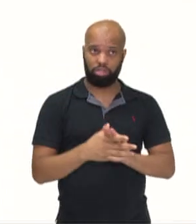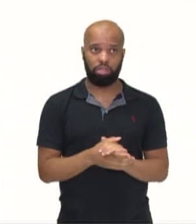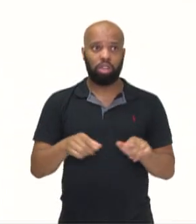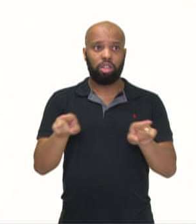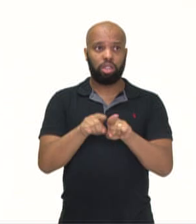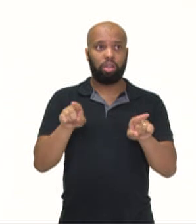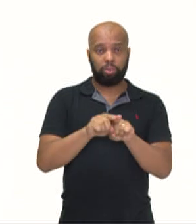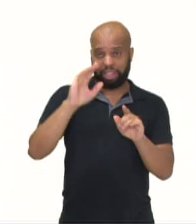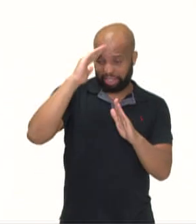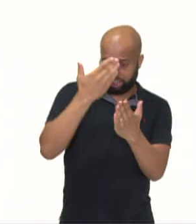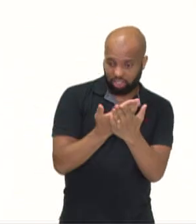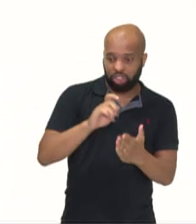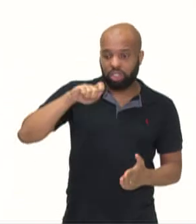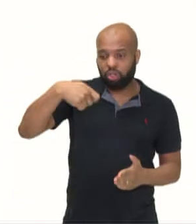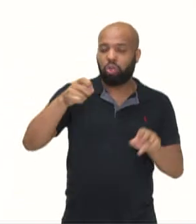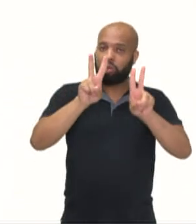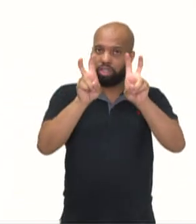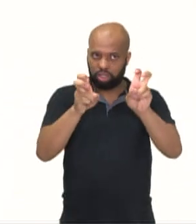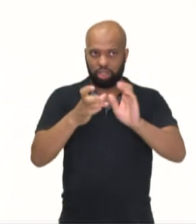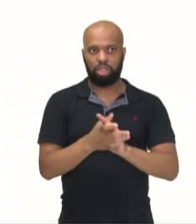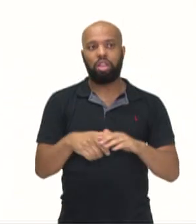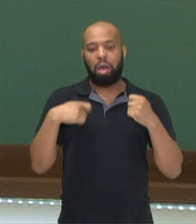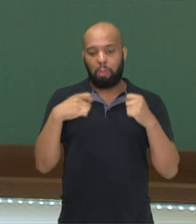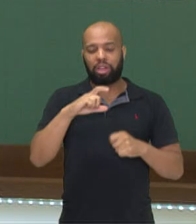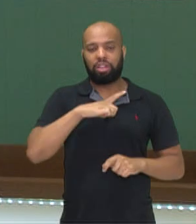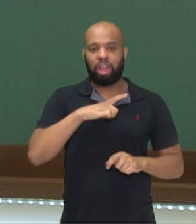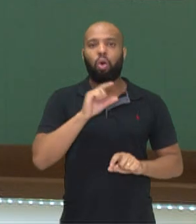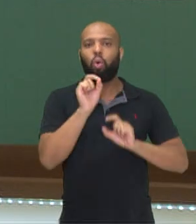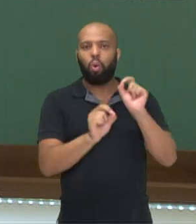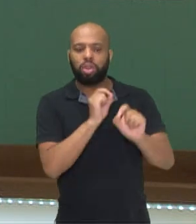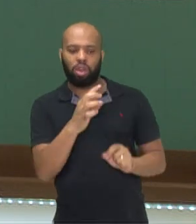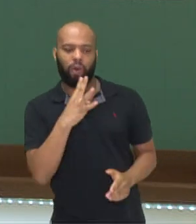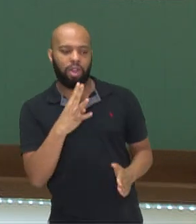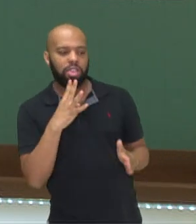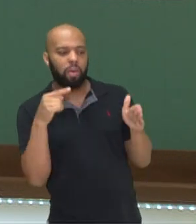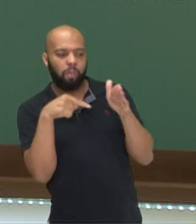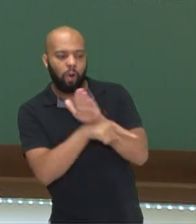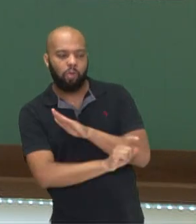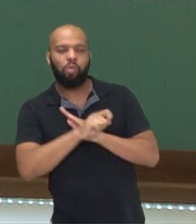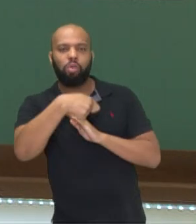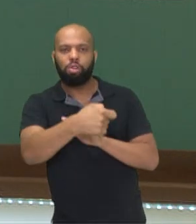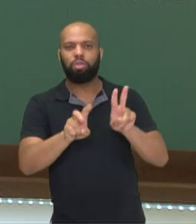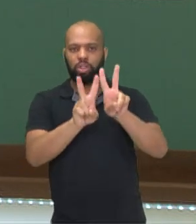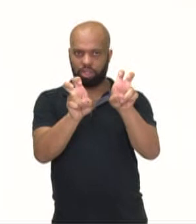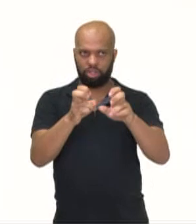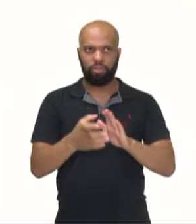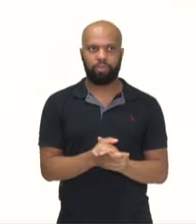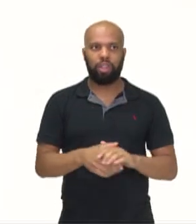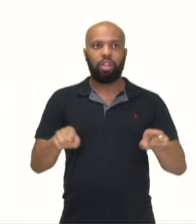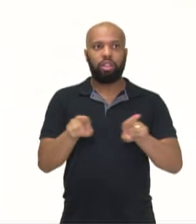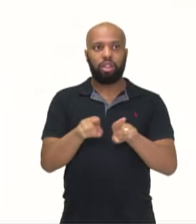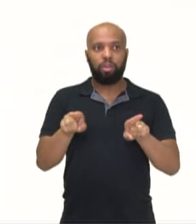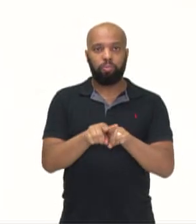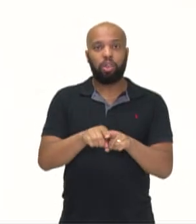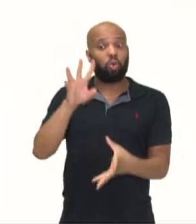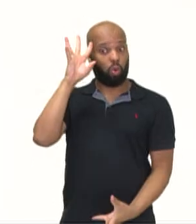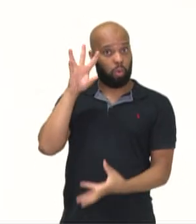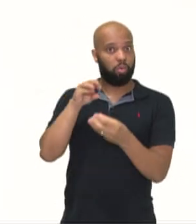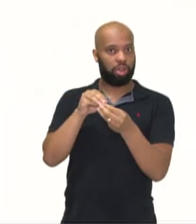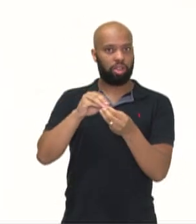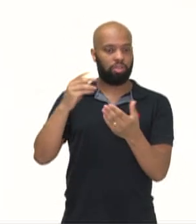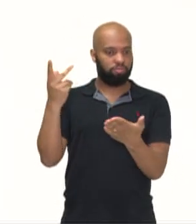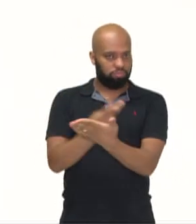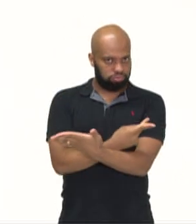crença sobre o assunto, né? Então, vocês precisam ter um conhecimento amplo sobre o assunto. Interpretação do fato.